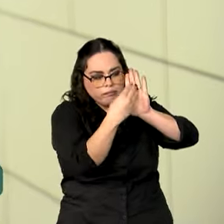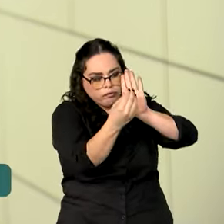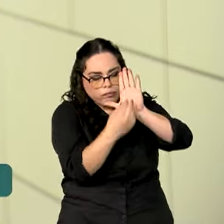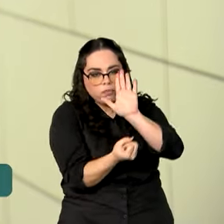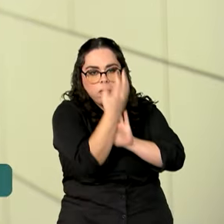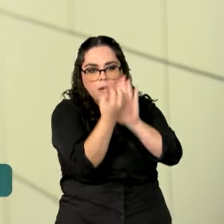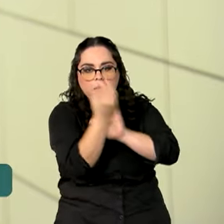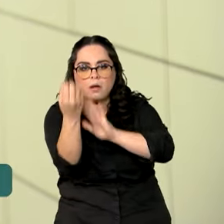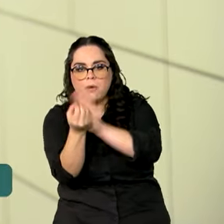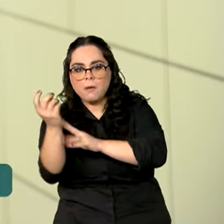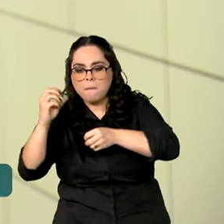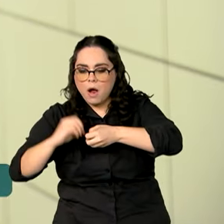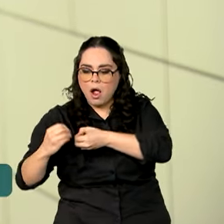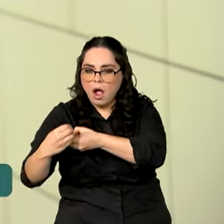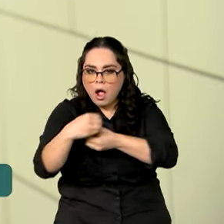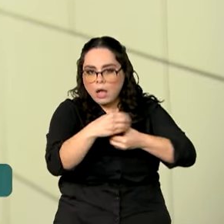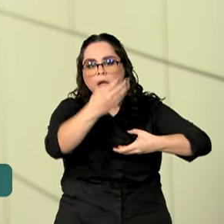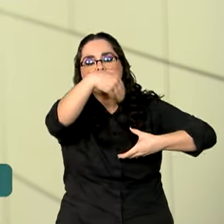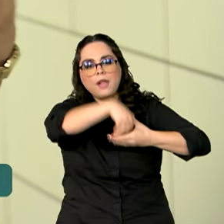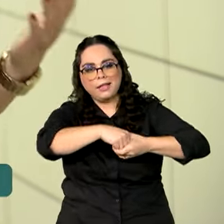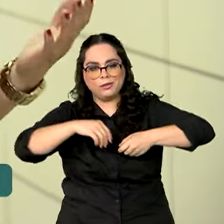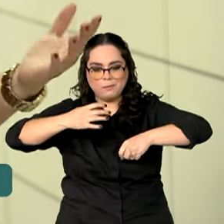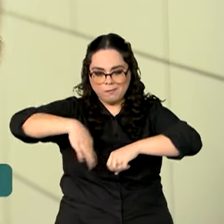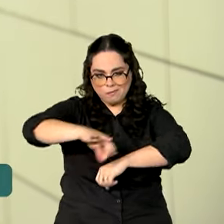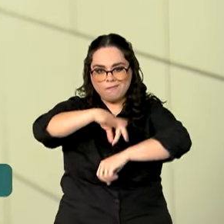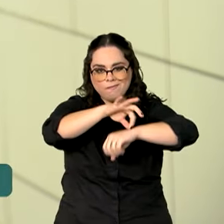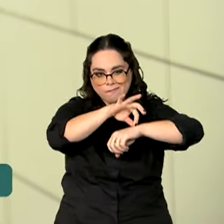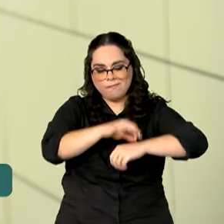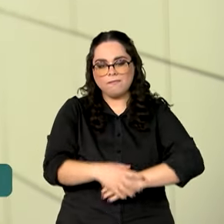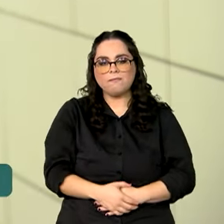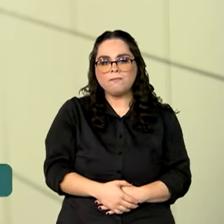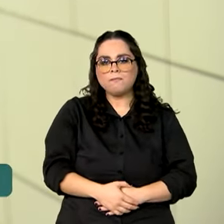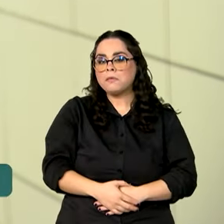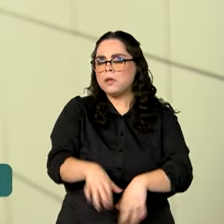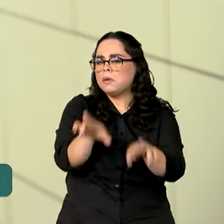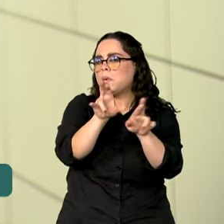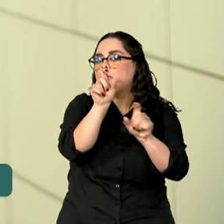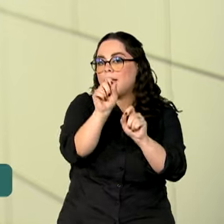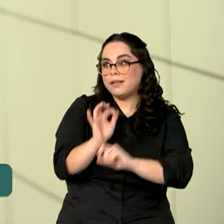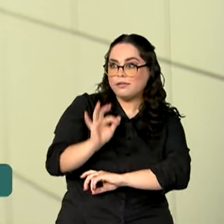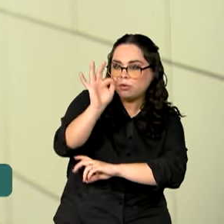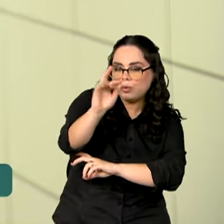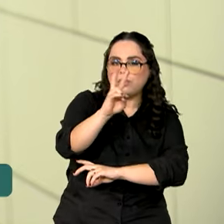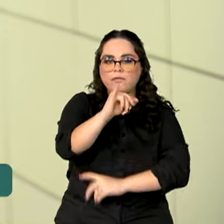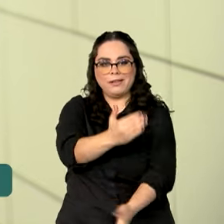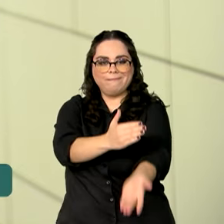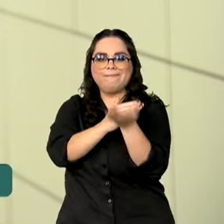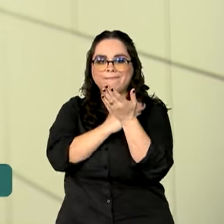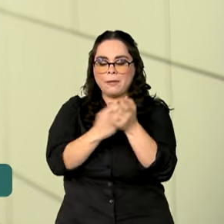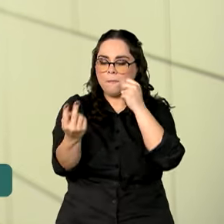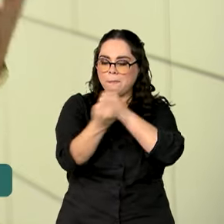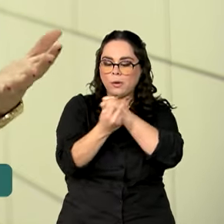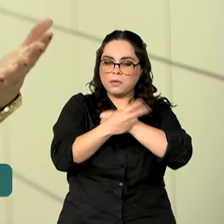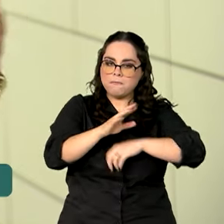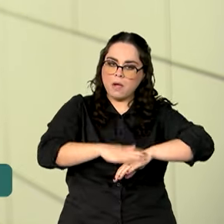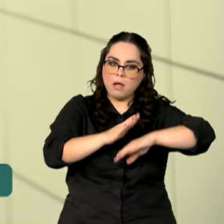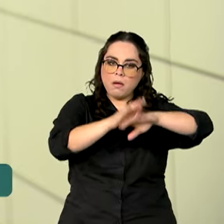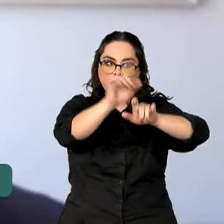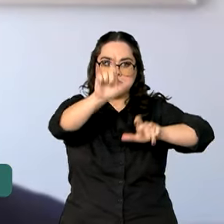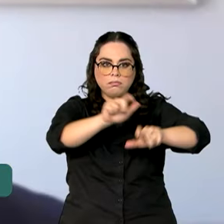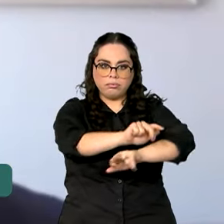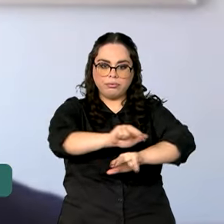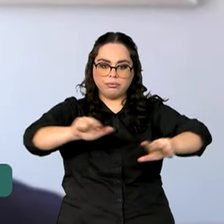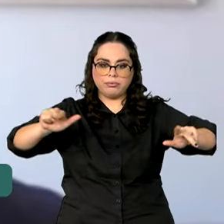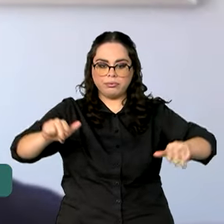implantação das bactérias nos mosquitos. A expectativa é que a técnica ajude na proteção de cada vez mais pessoas.